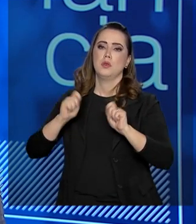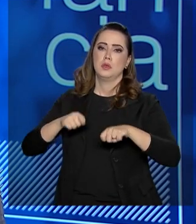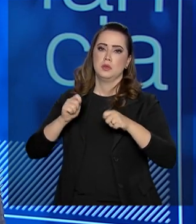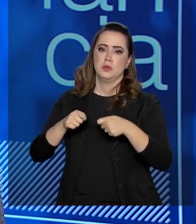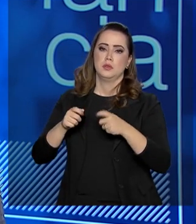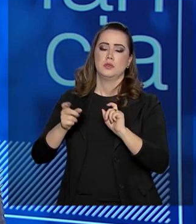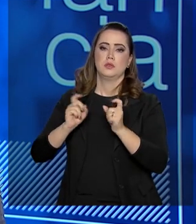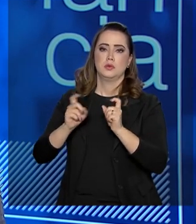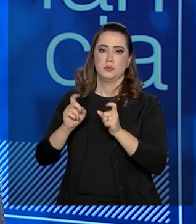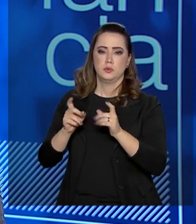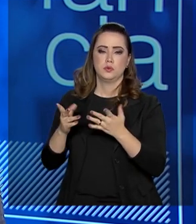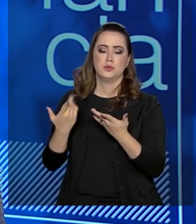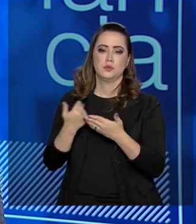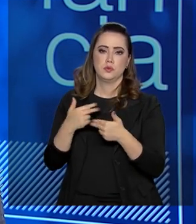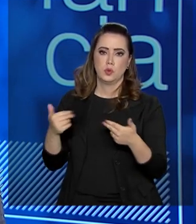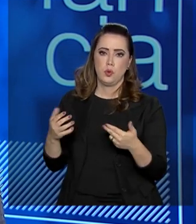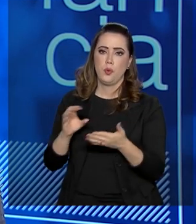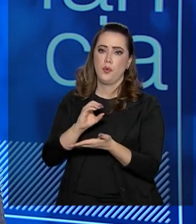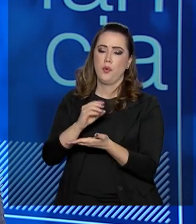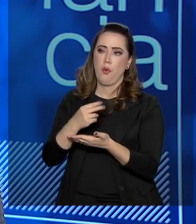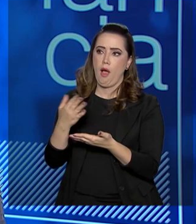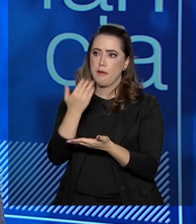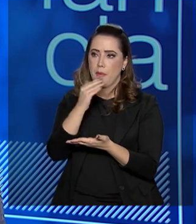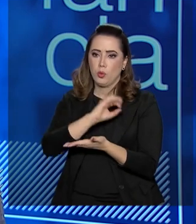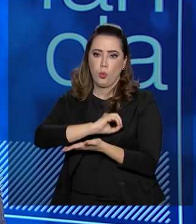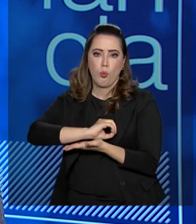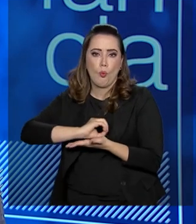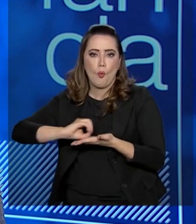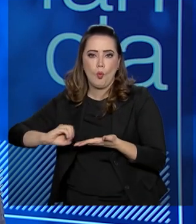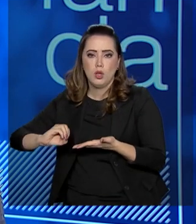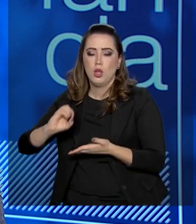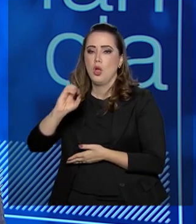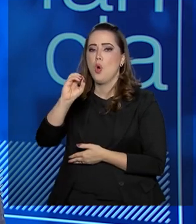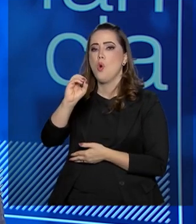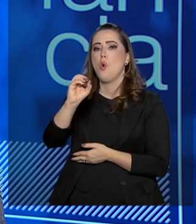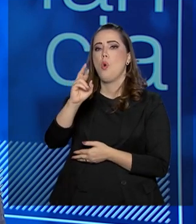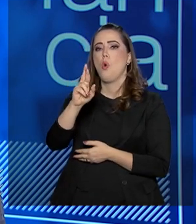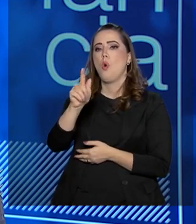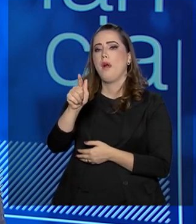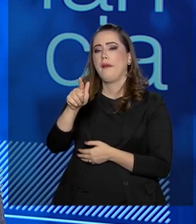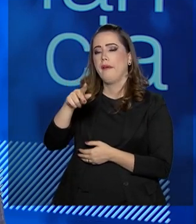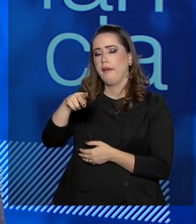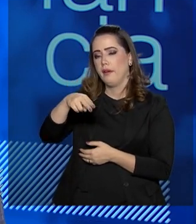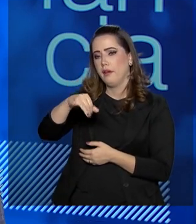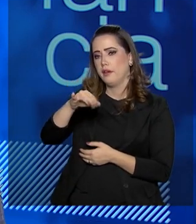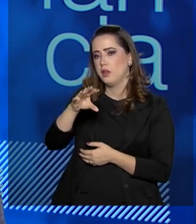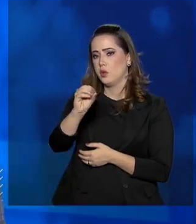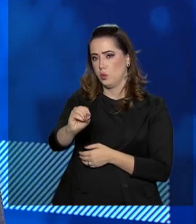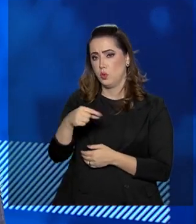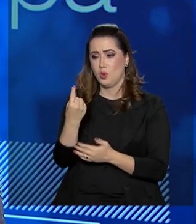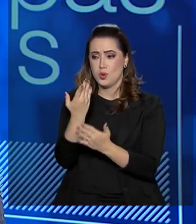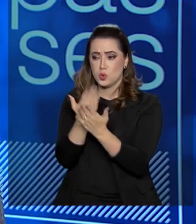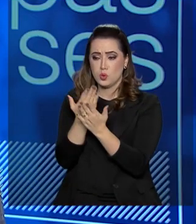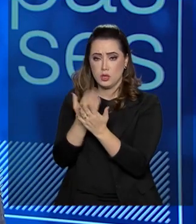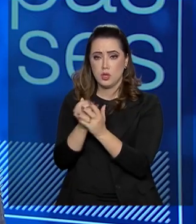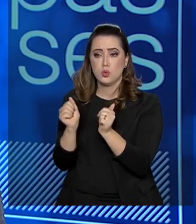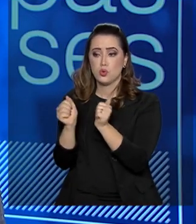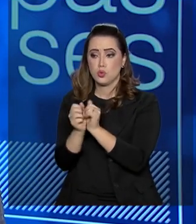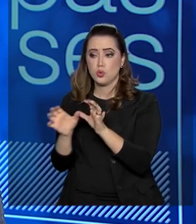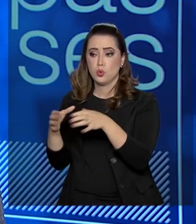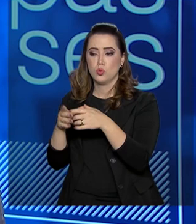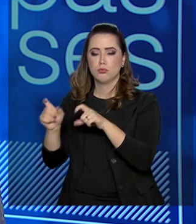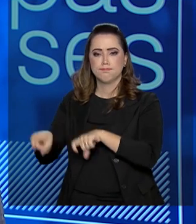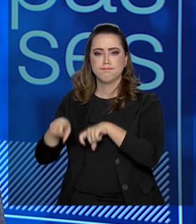ingesta alimentar, produtos orgânicos. Então, estamos estudando com os técnicos, com os profissionais da Sociedade Nacional de Agricultura,